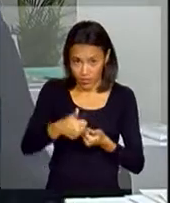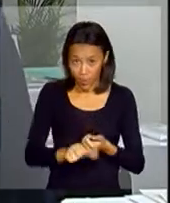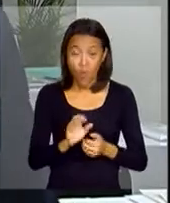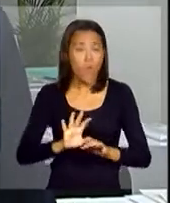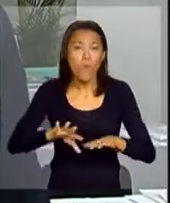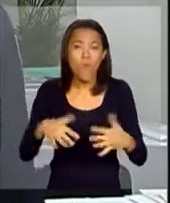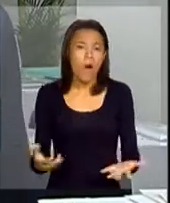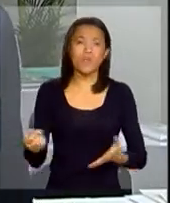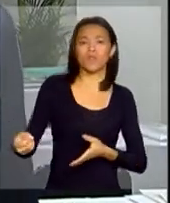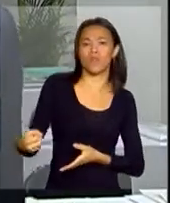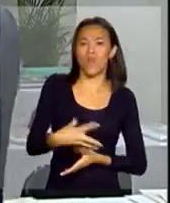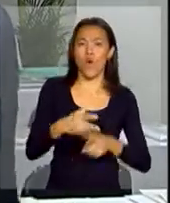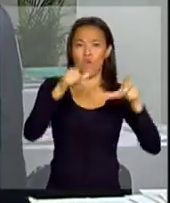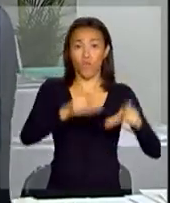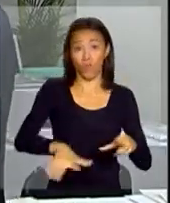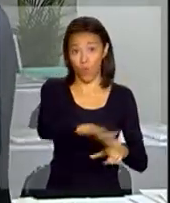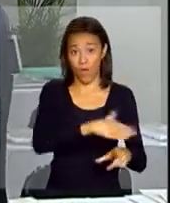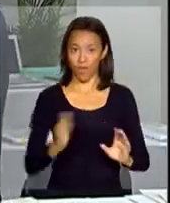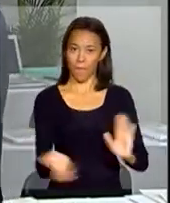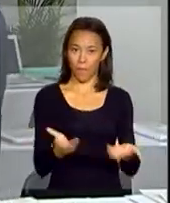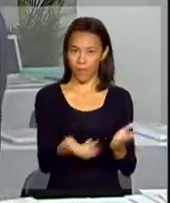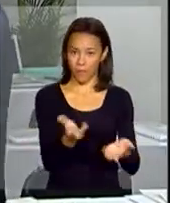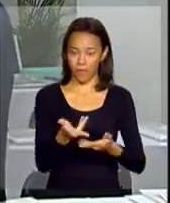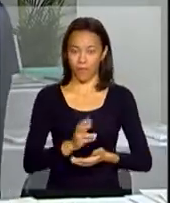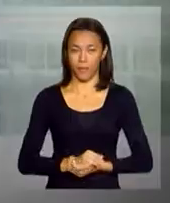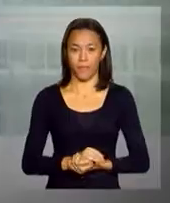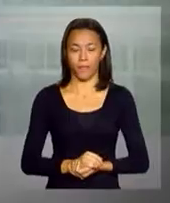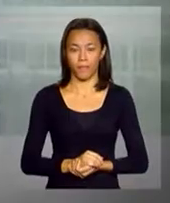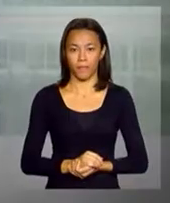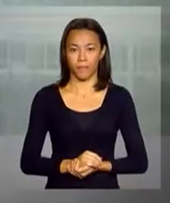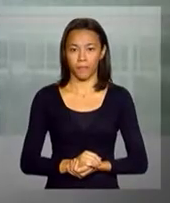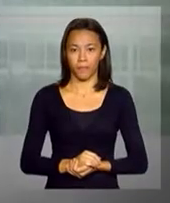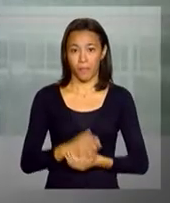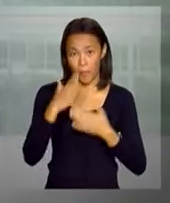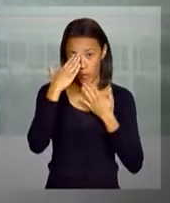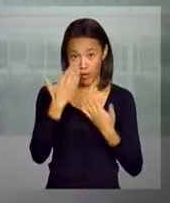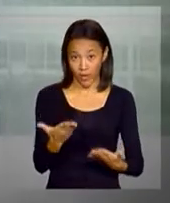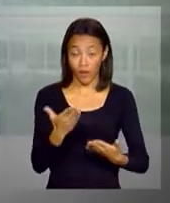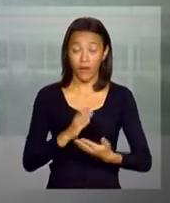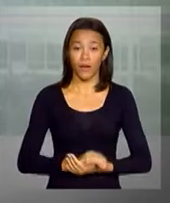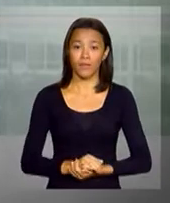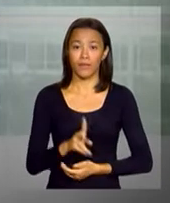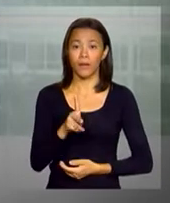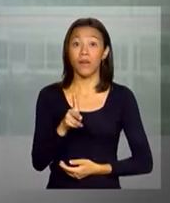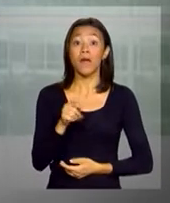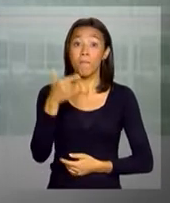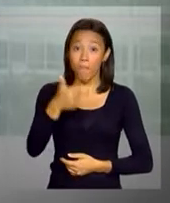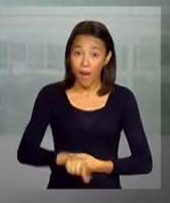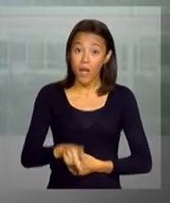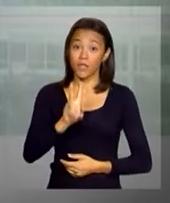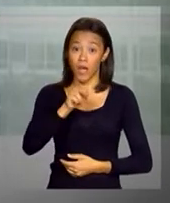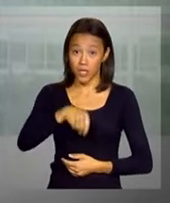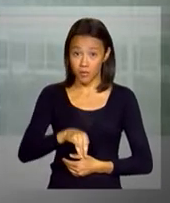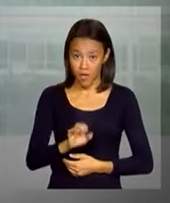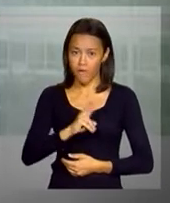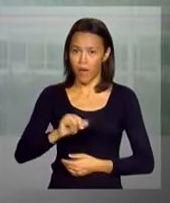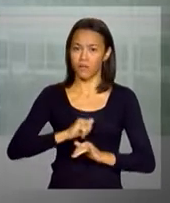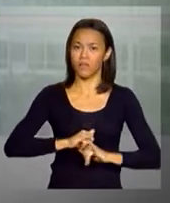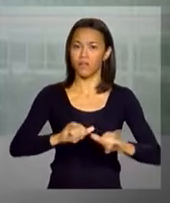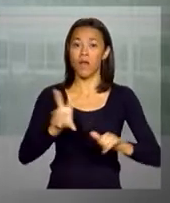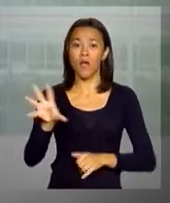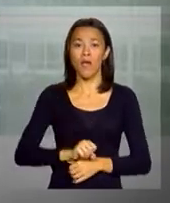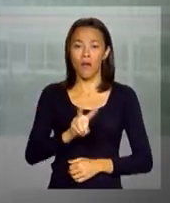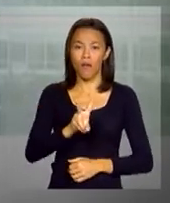qual é essa nova área de desmatamento. Malu. Obrigada, Patrícia. E logo mais a NBR vai transmitir